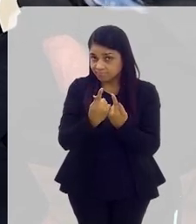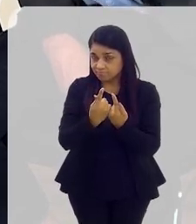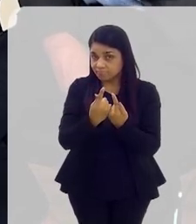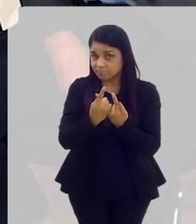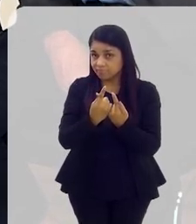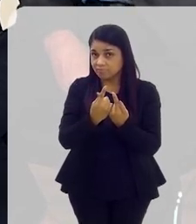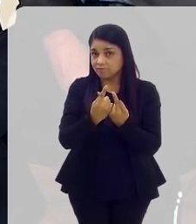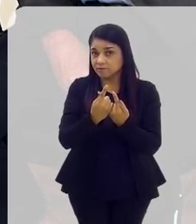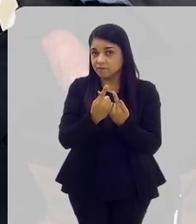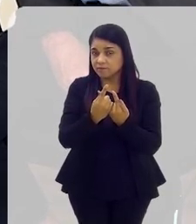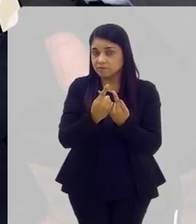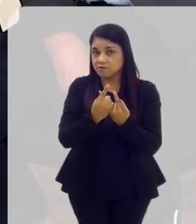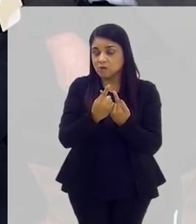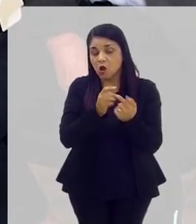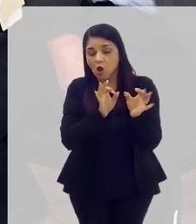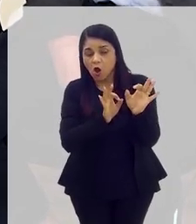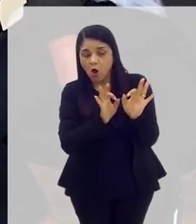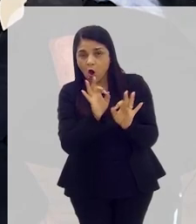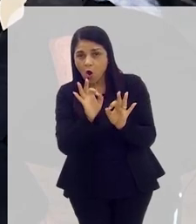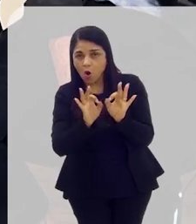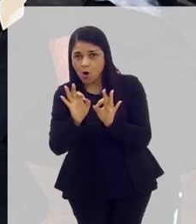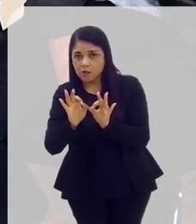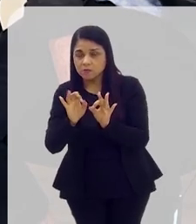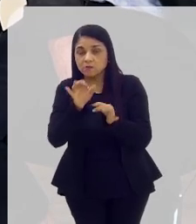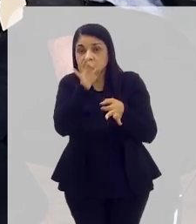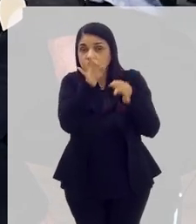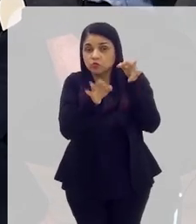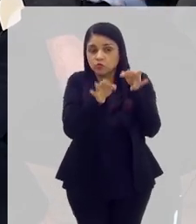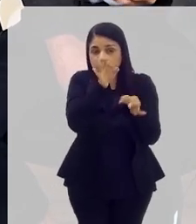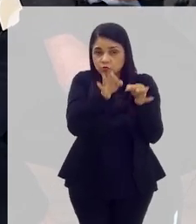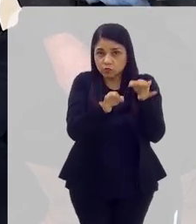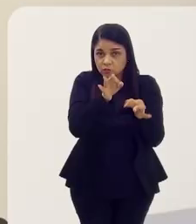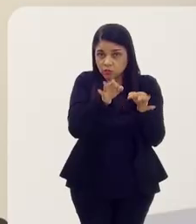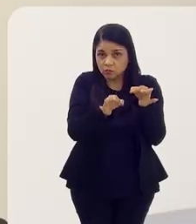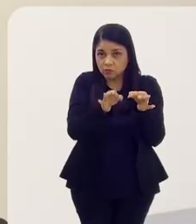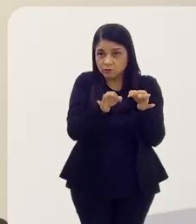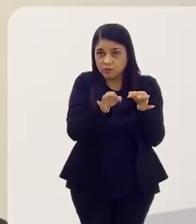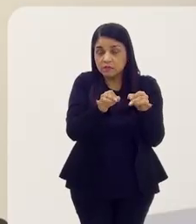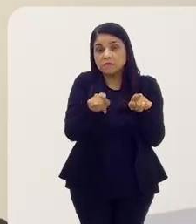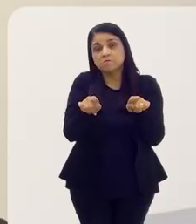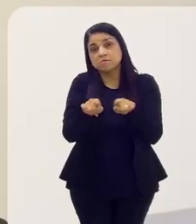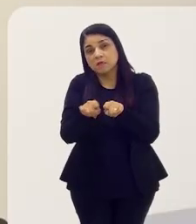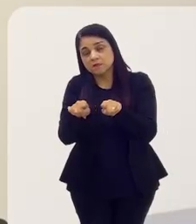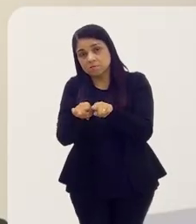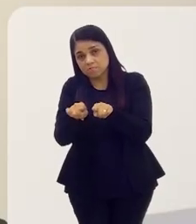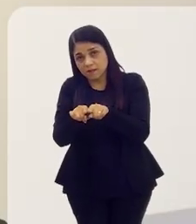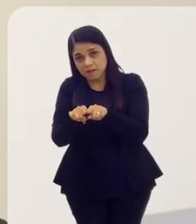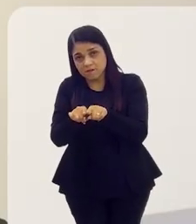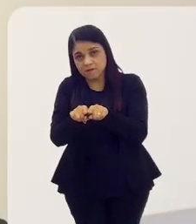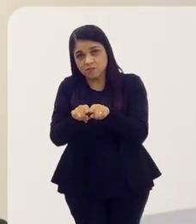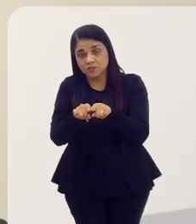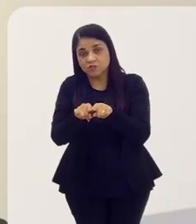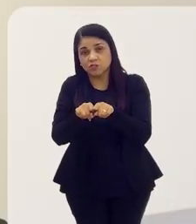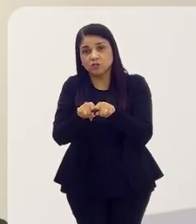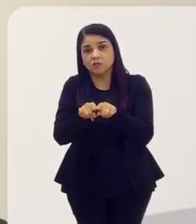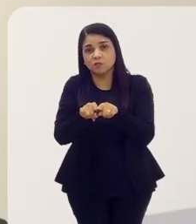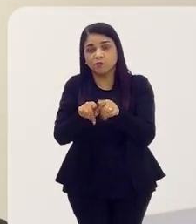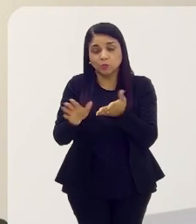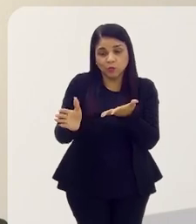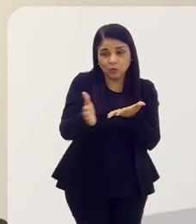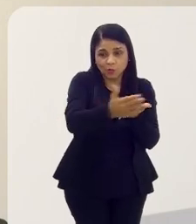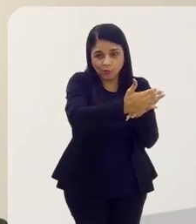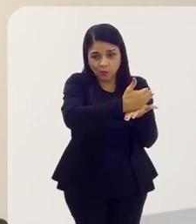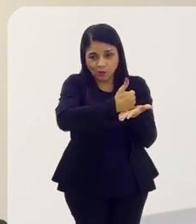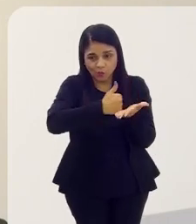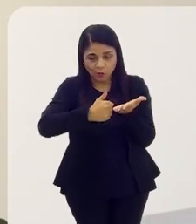Legislativa, porque está tratando da organização do Judiciário, mas está tratando também de tributo.